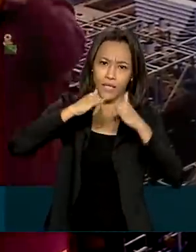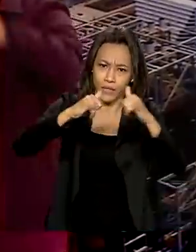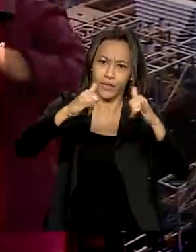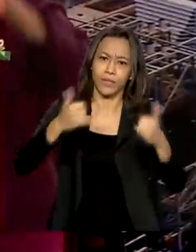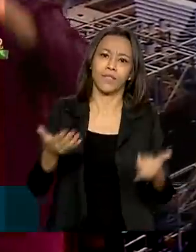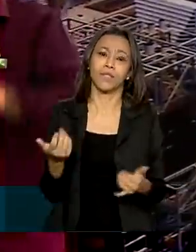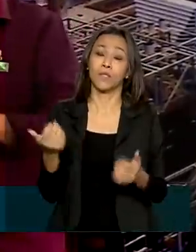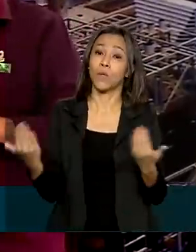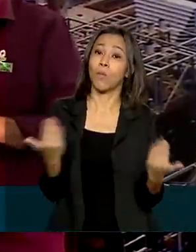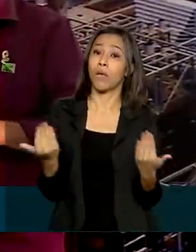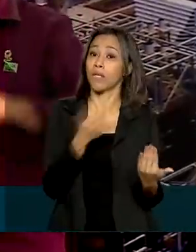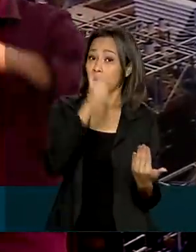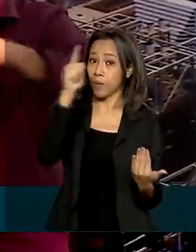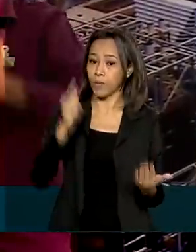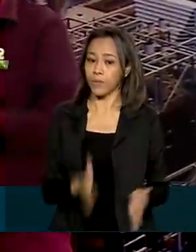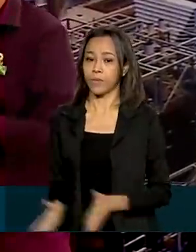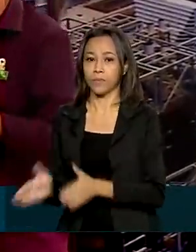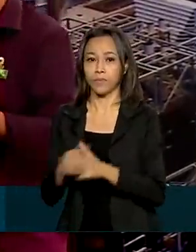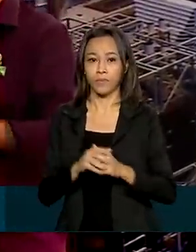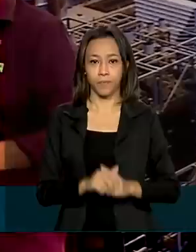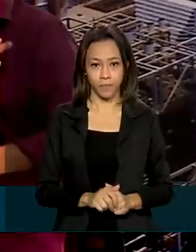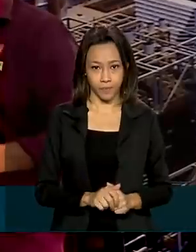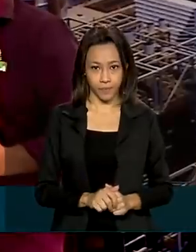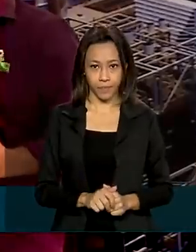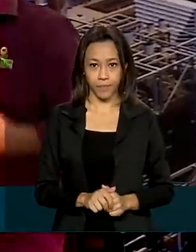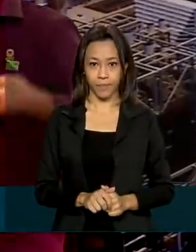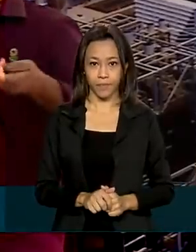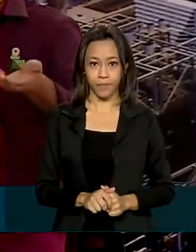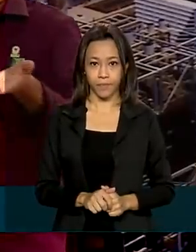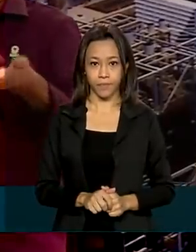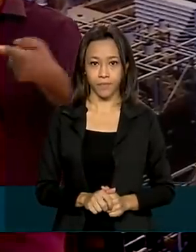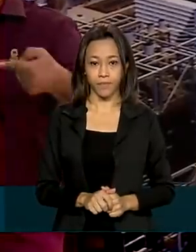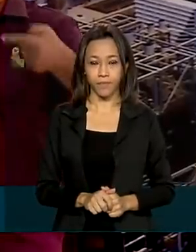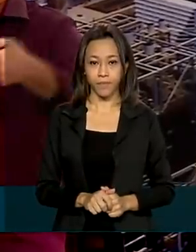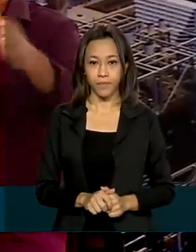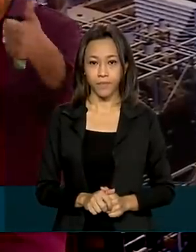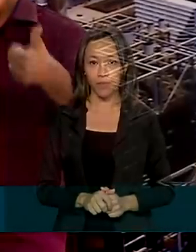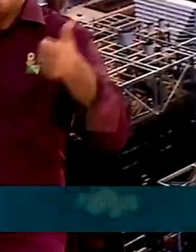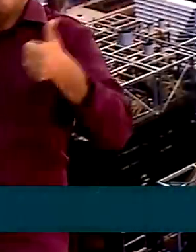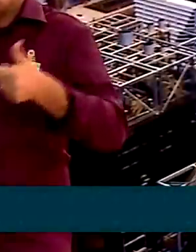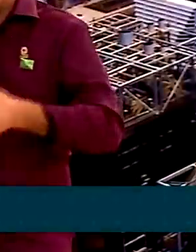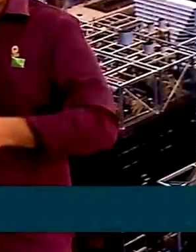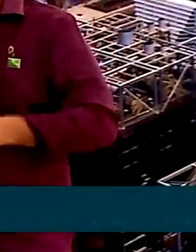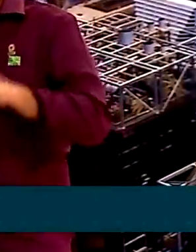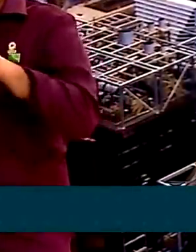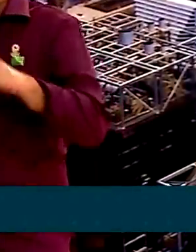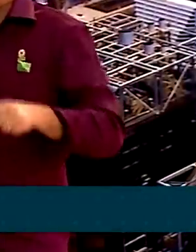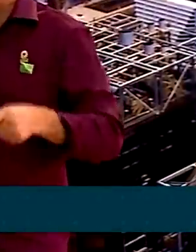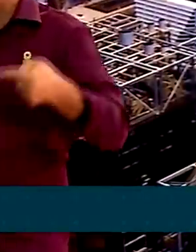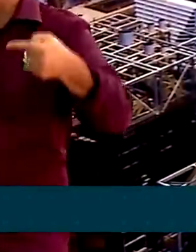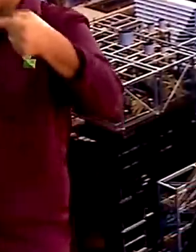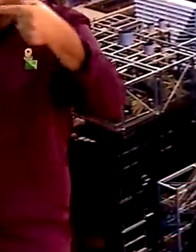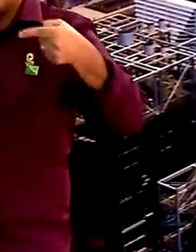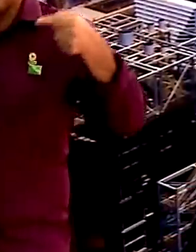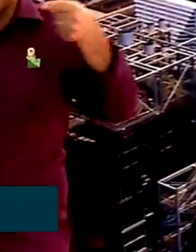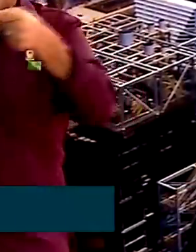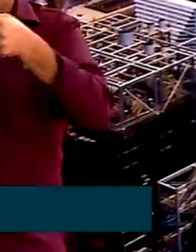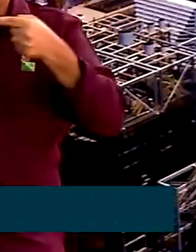privados como esse aumentam a oferta de gás e contribuem para um salutar ambiente de competição.